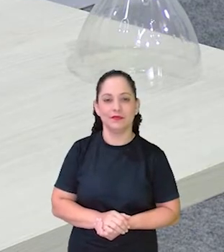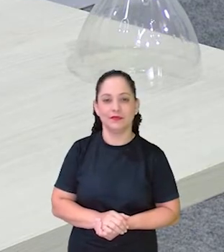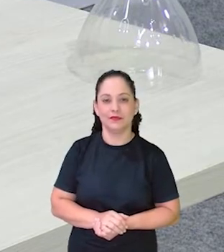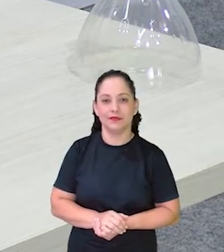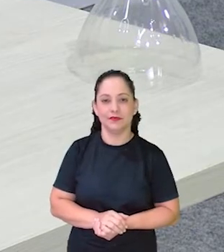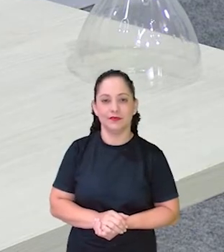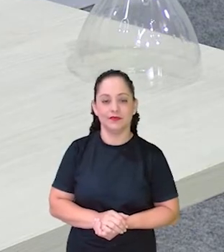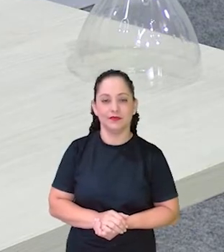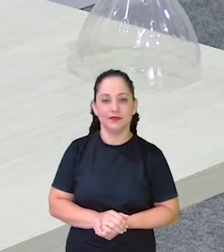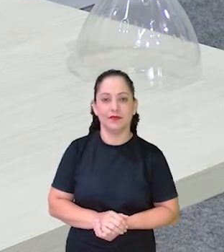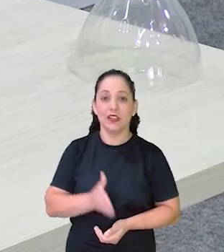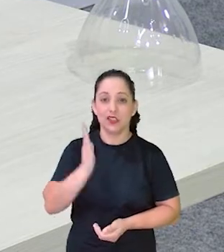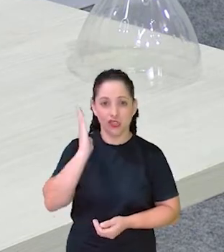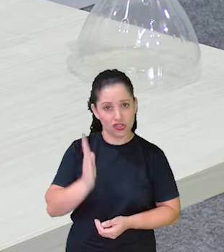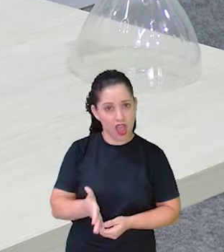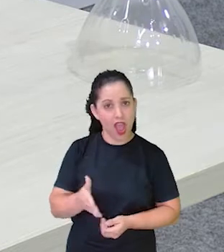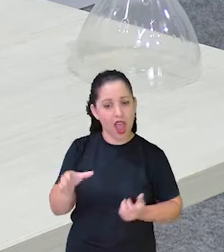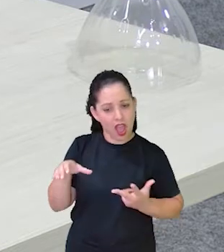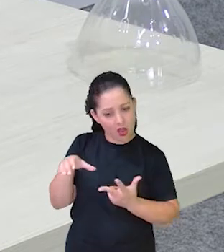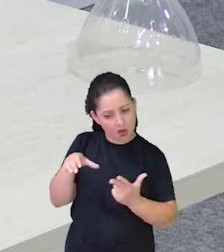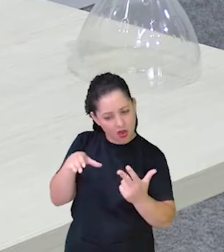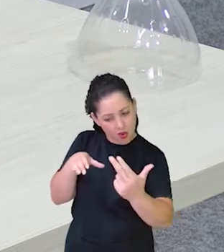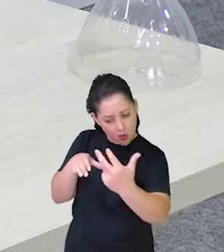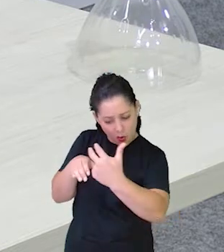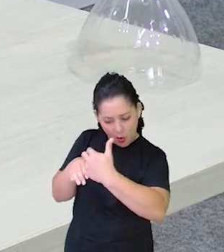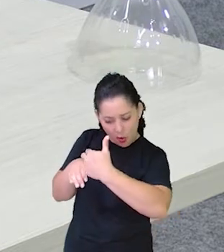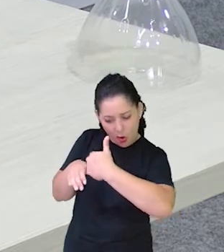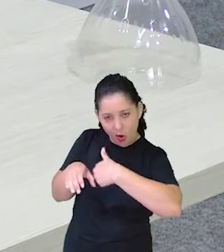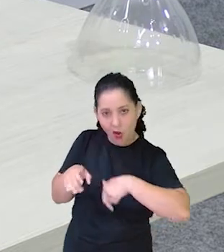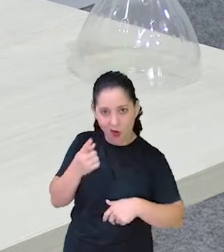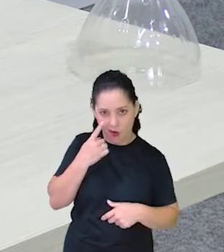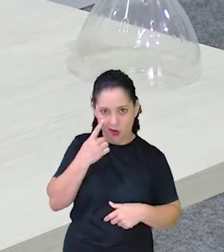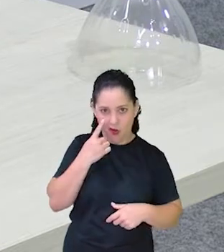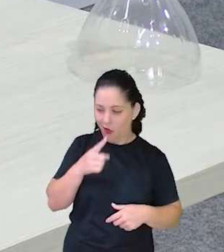Aqui tá já terminando Essa parte do corte Tá bom?